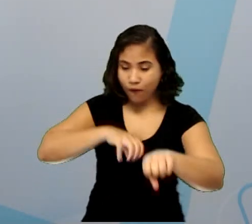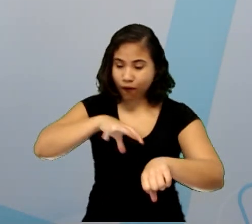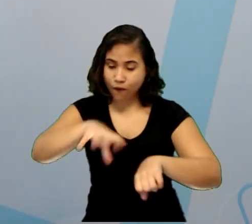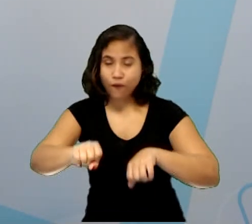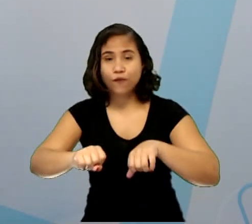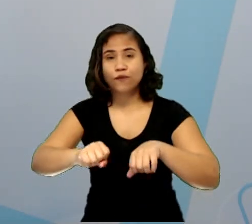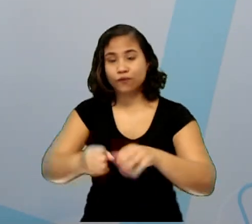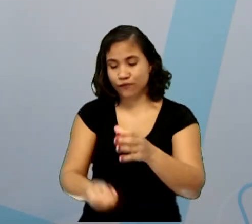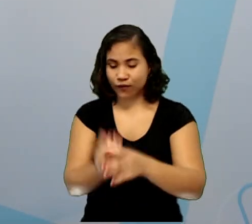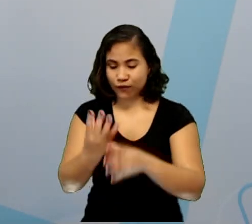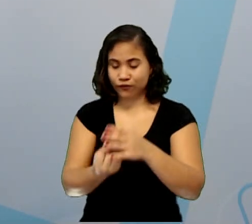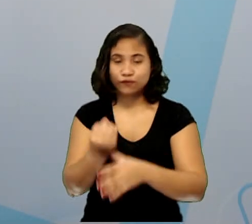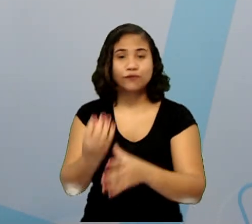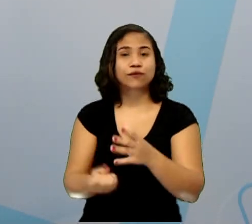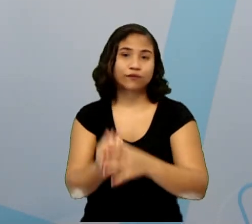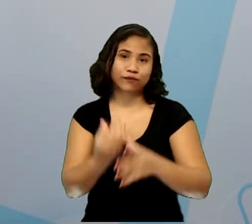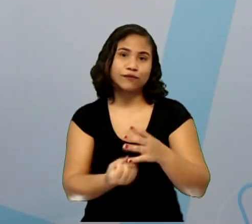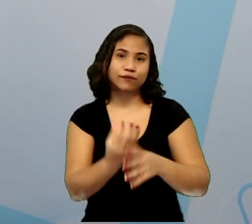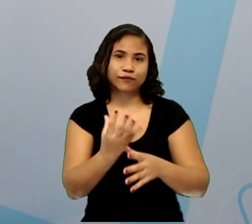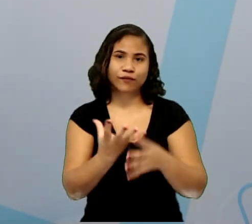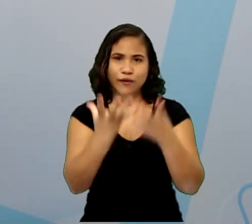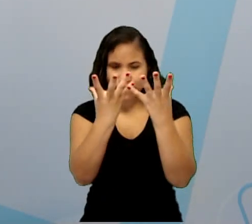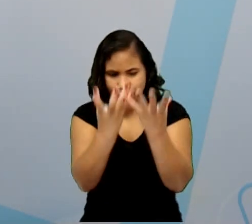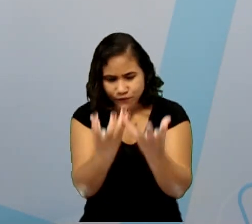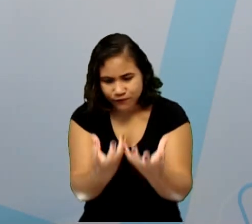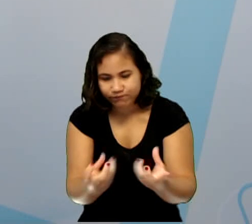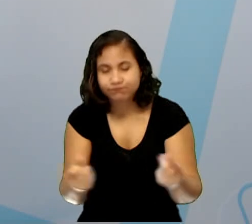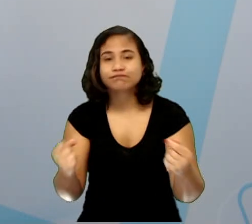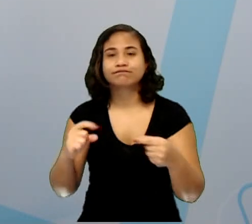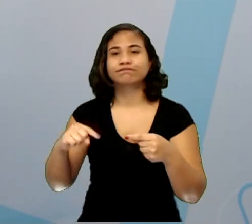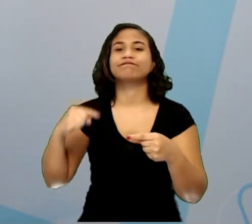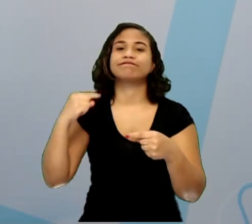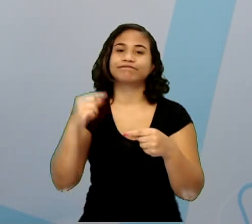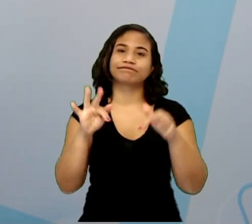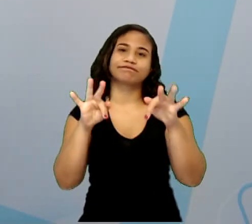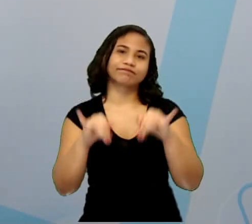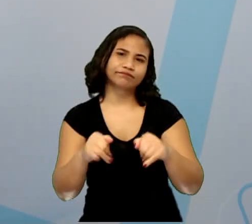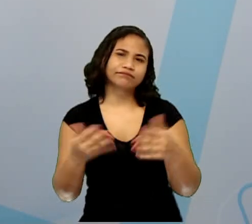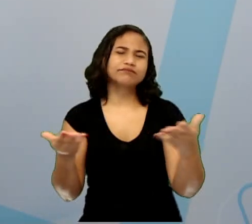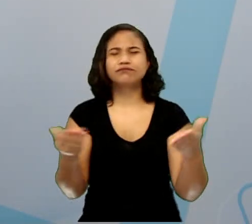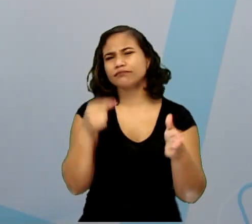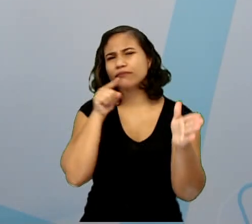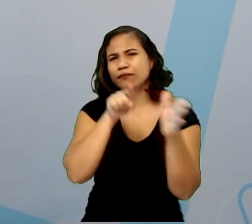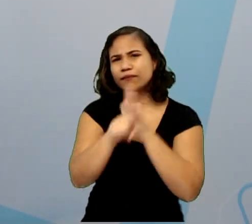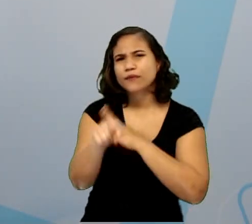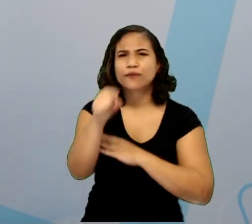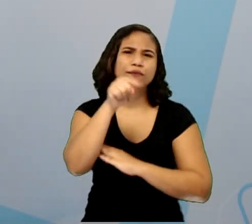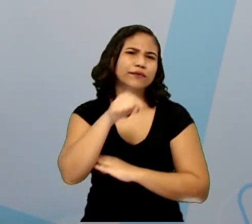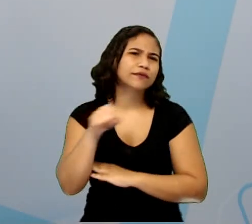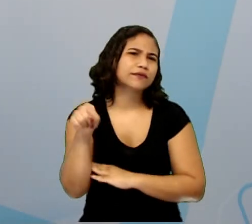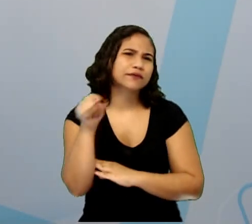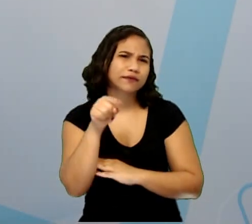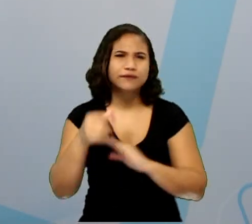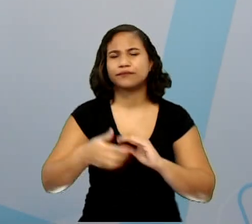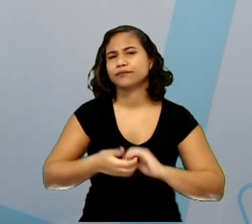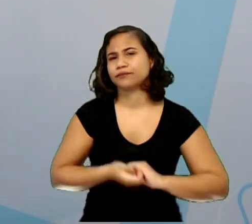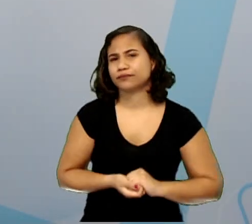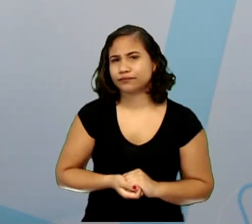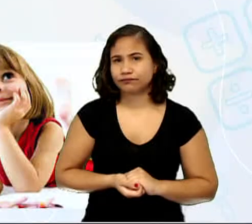produzem e os decompositores decompõem a matéria. Agora, eu faço uma pergunta para vocês.